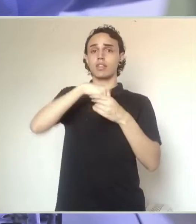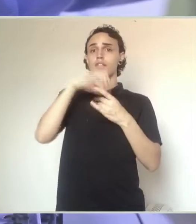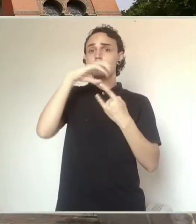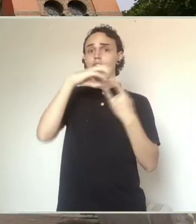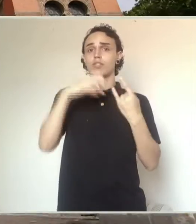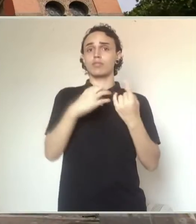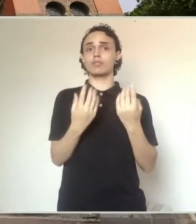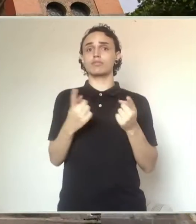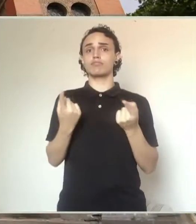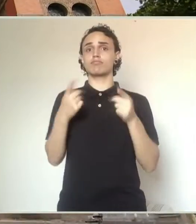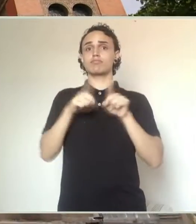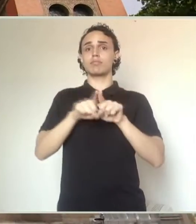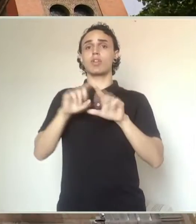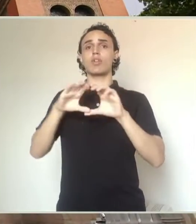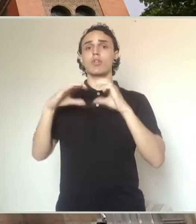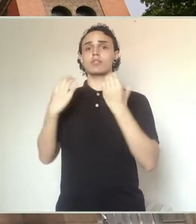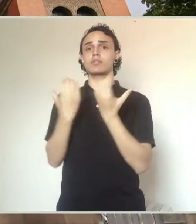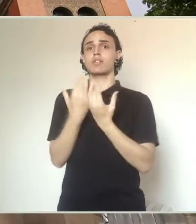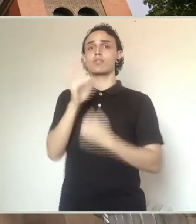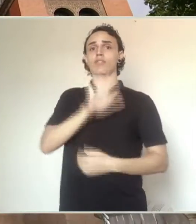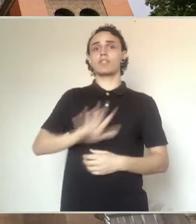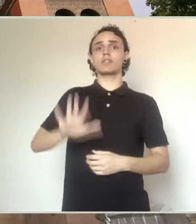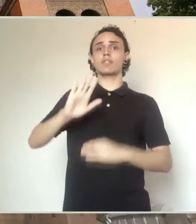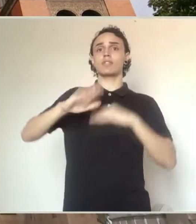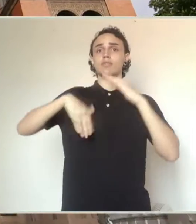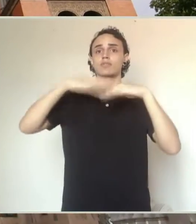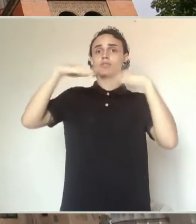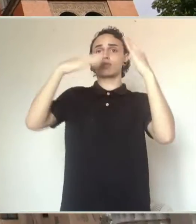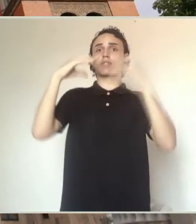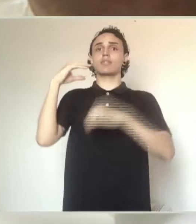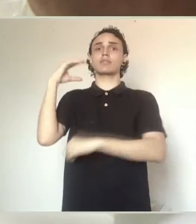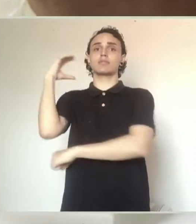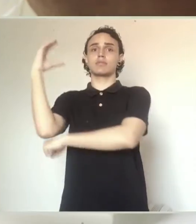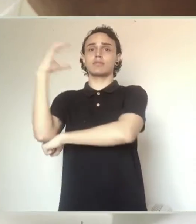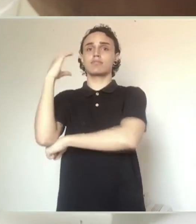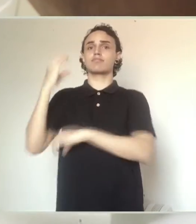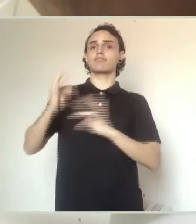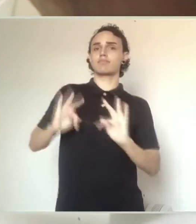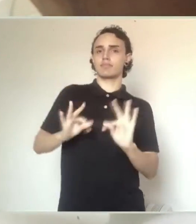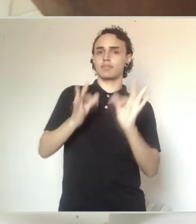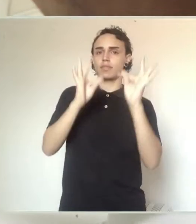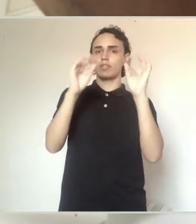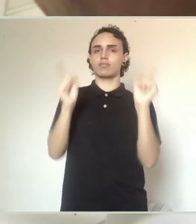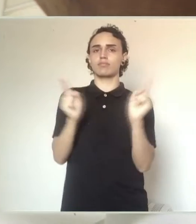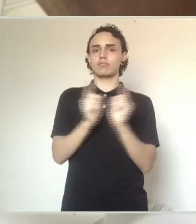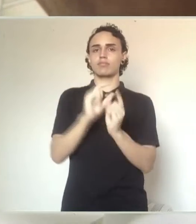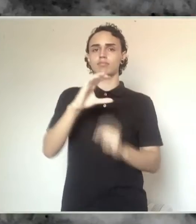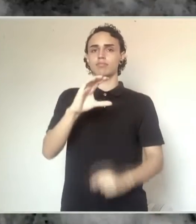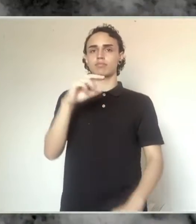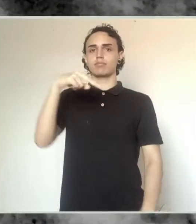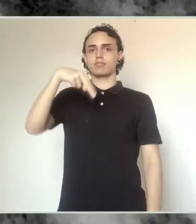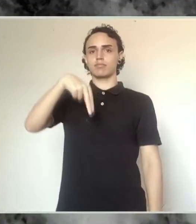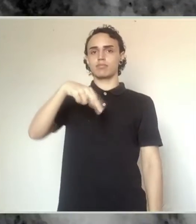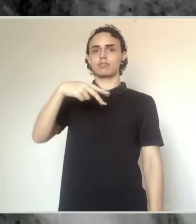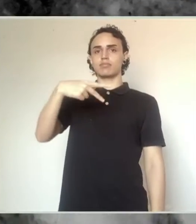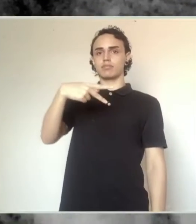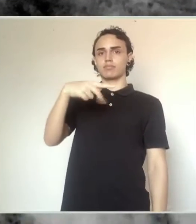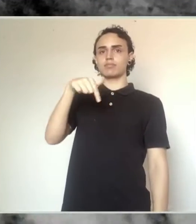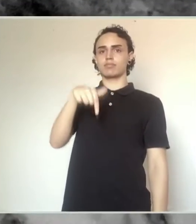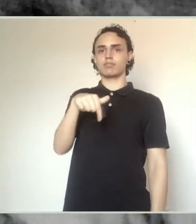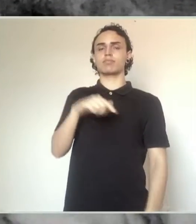Tecnologia, sediado na Casa de Oswaldo Cruz, na Fiocruz, e do Conselho Nacional de Desenvolvimento Científico e